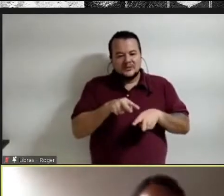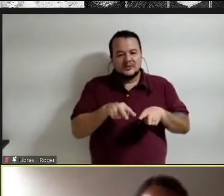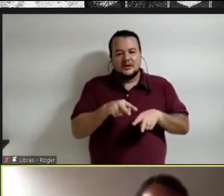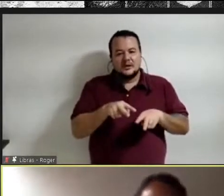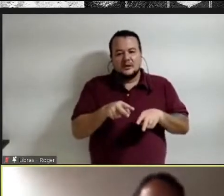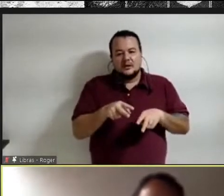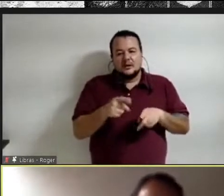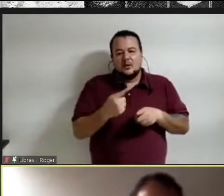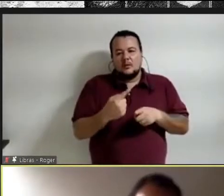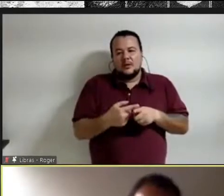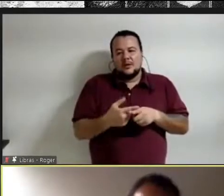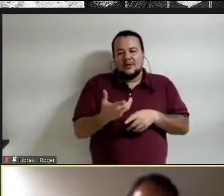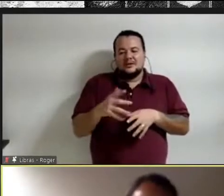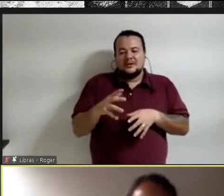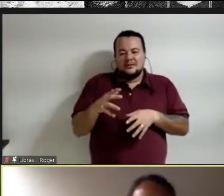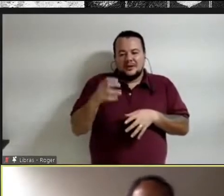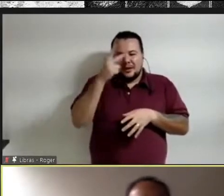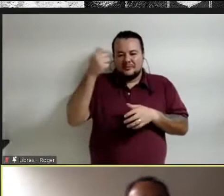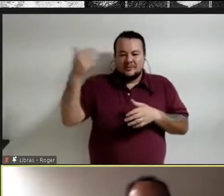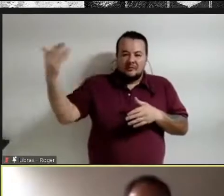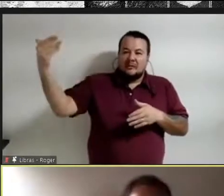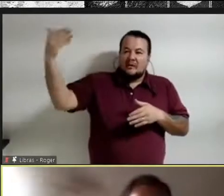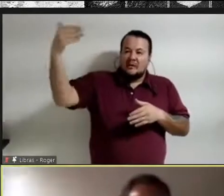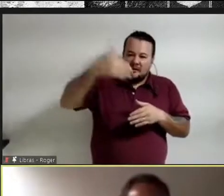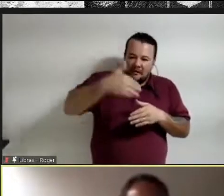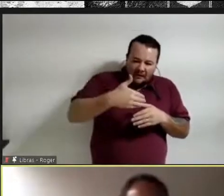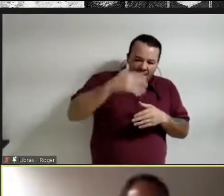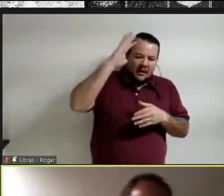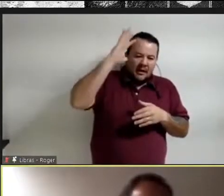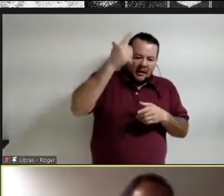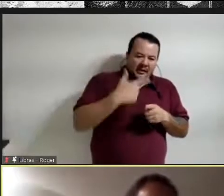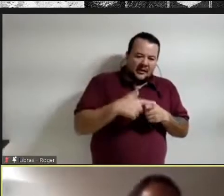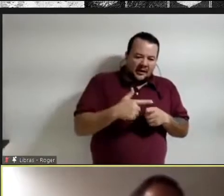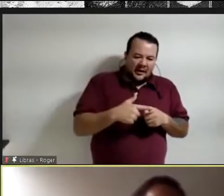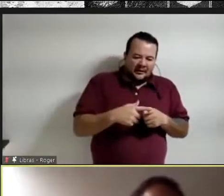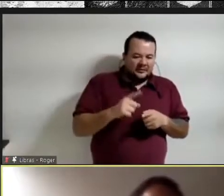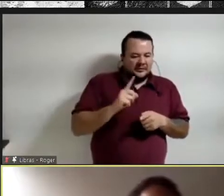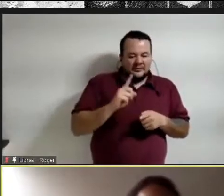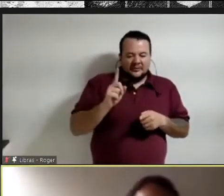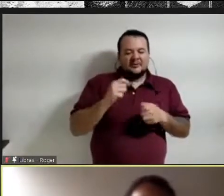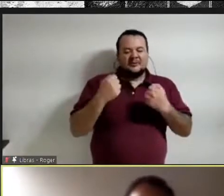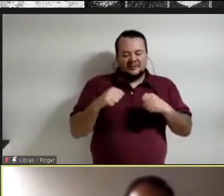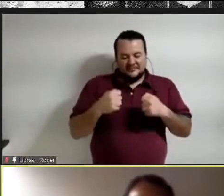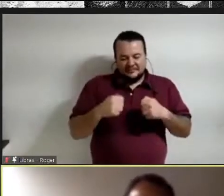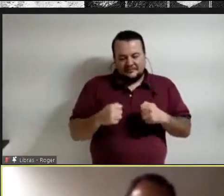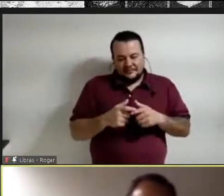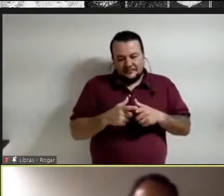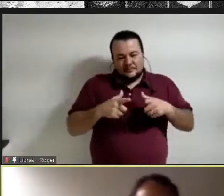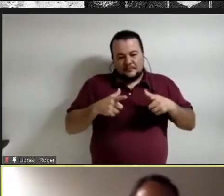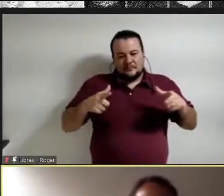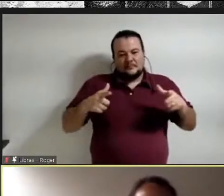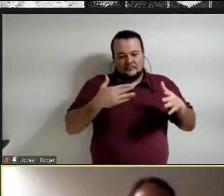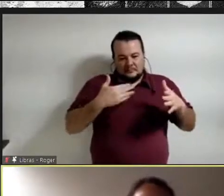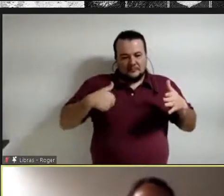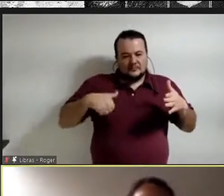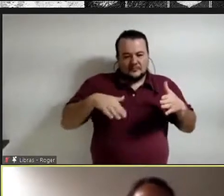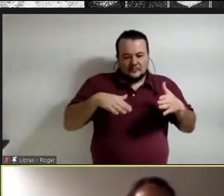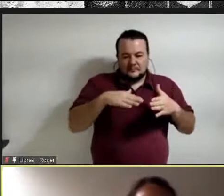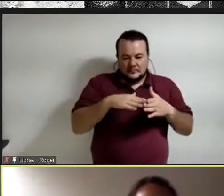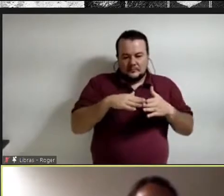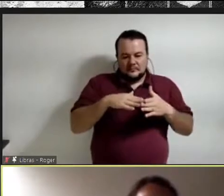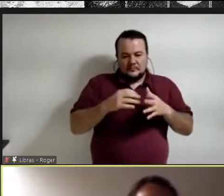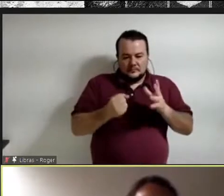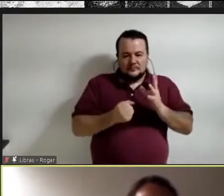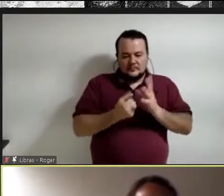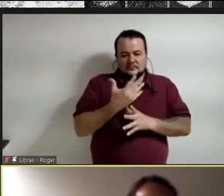acho que poder ampliar essa visão de dizer, somos nós que vamos e entregamos, intrimos, e assim vice-versa, é